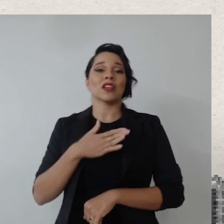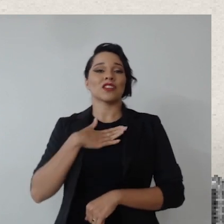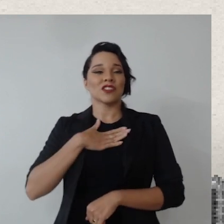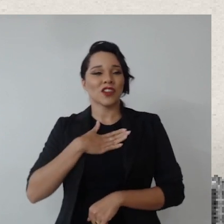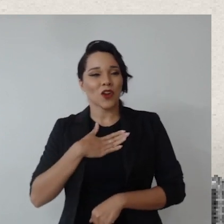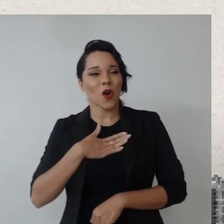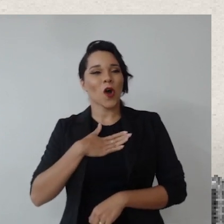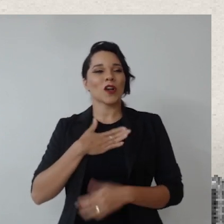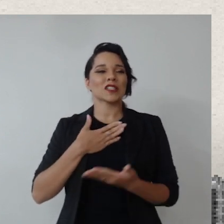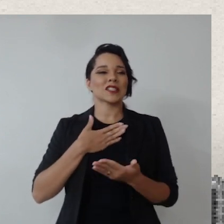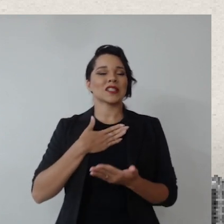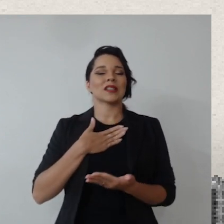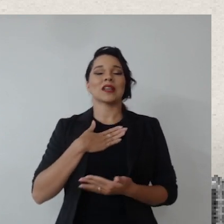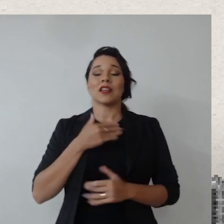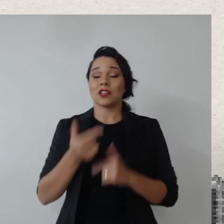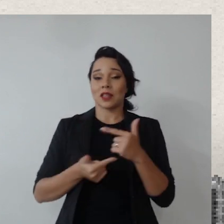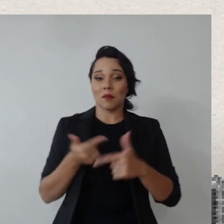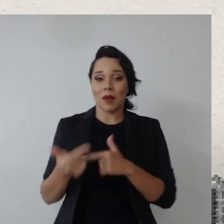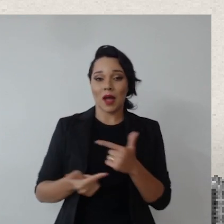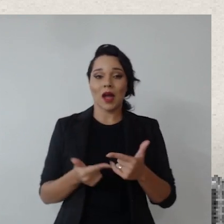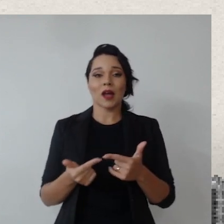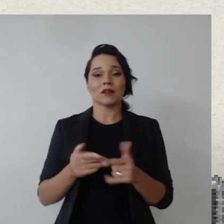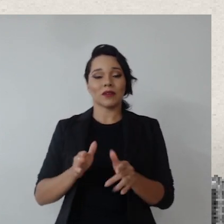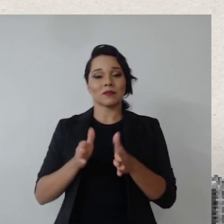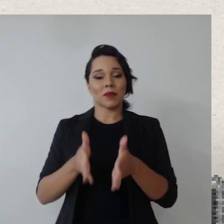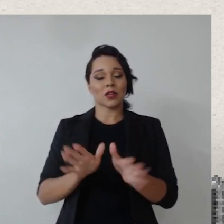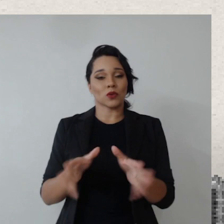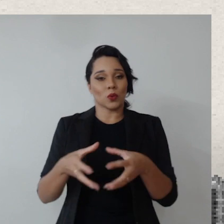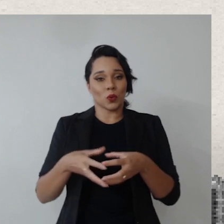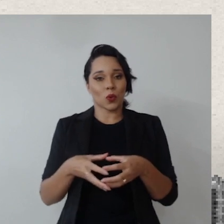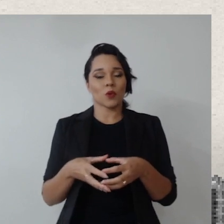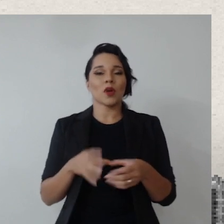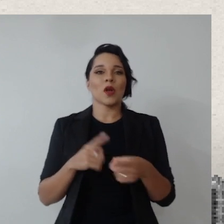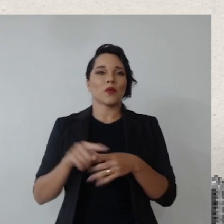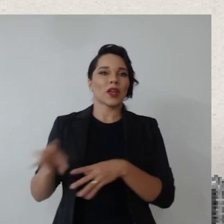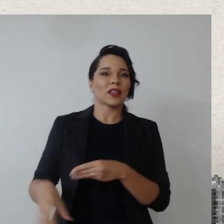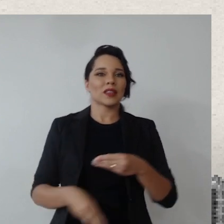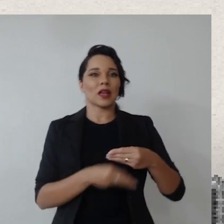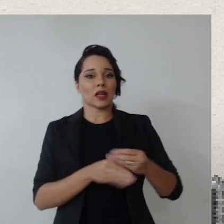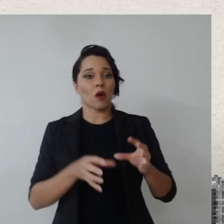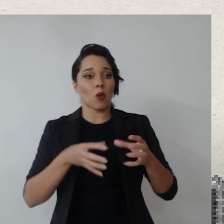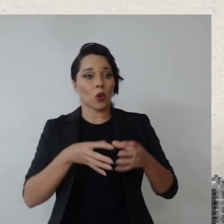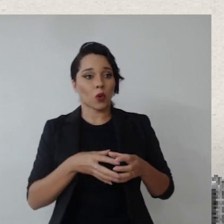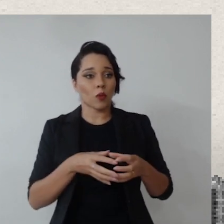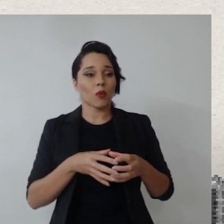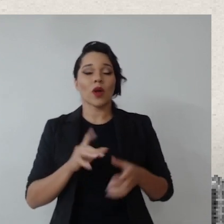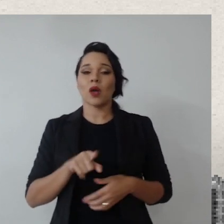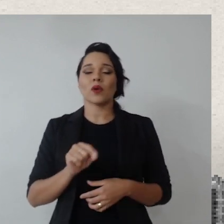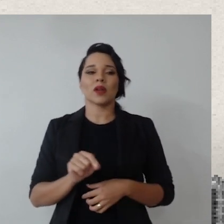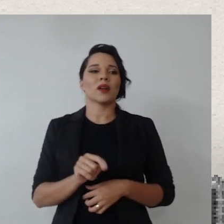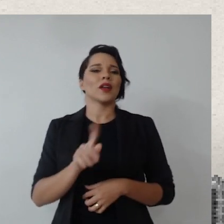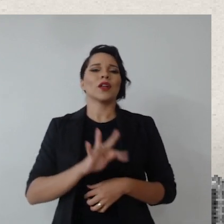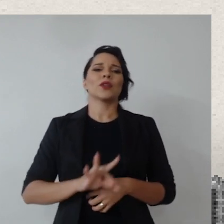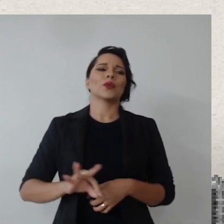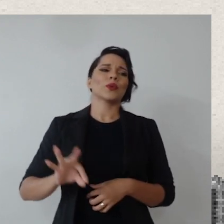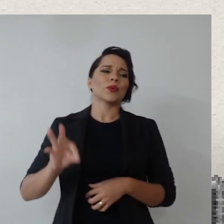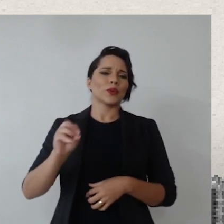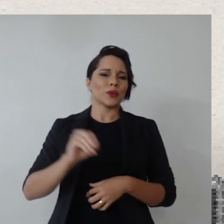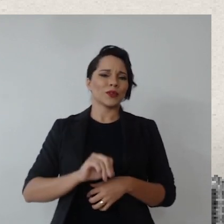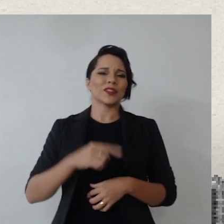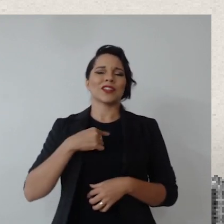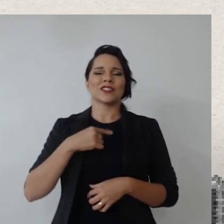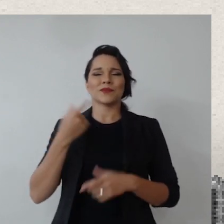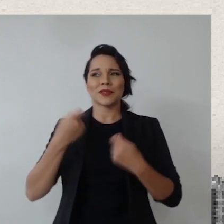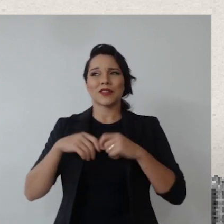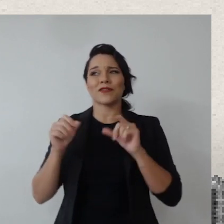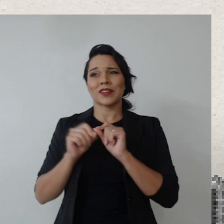gosta da causa e que trabalha e faz parte do comitê, porque integrar um comitê é deixar tudo